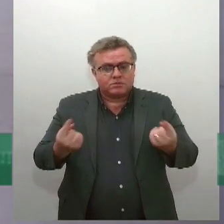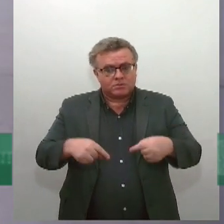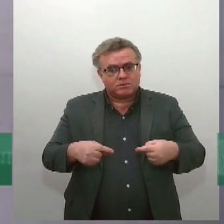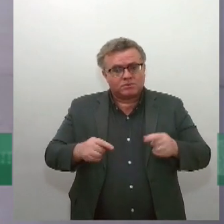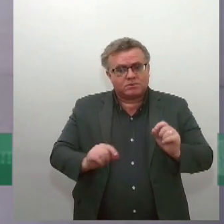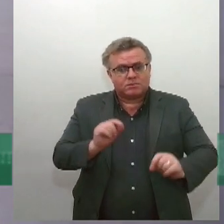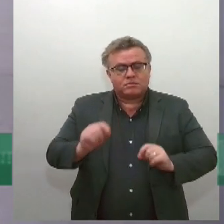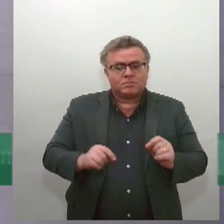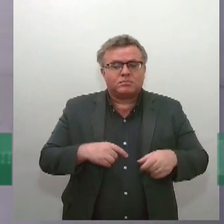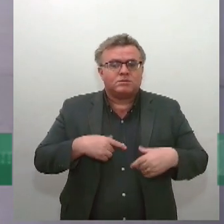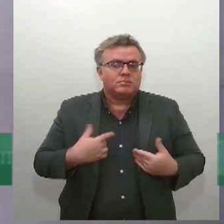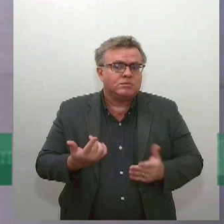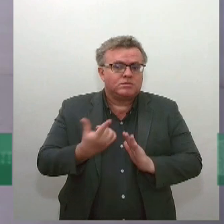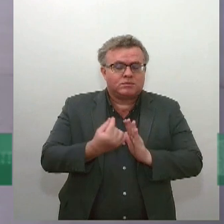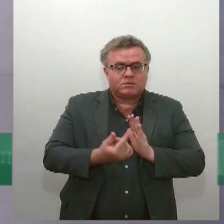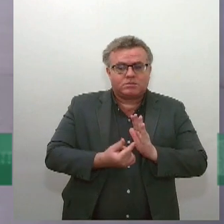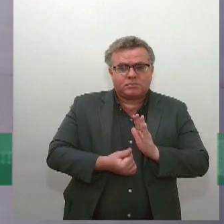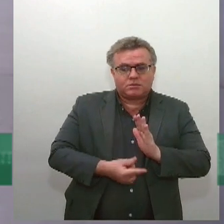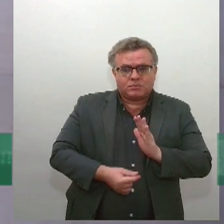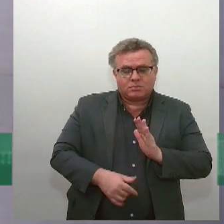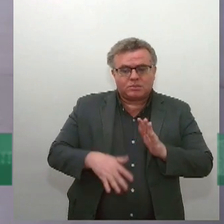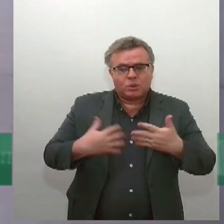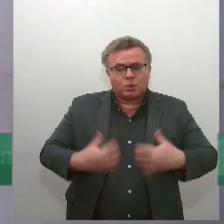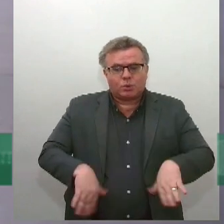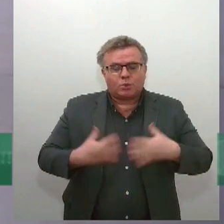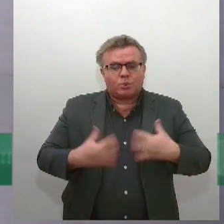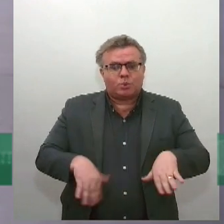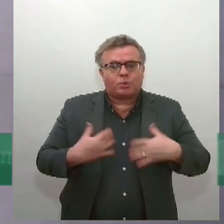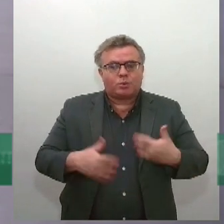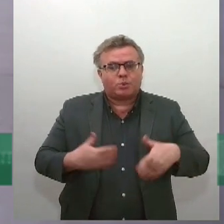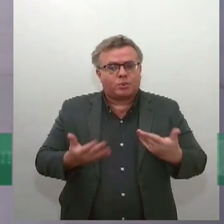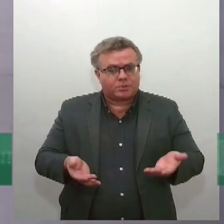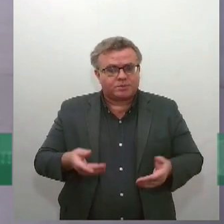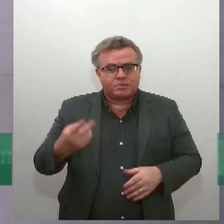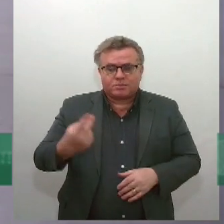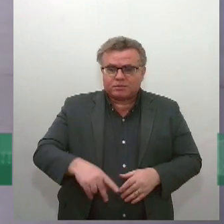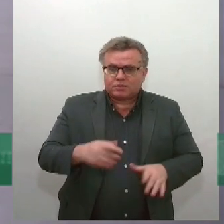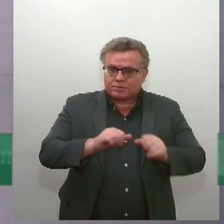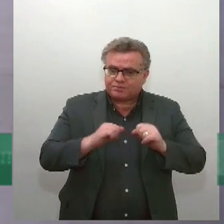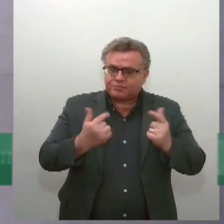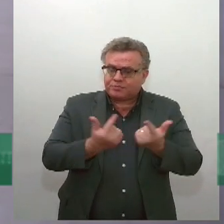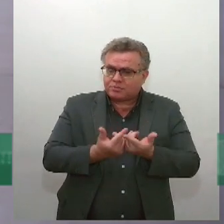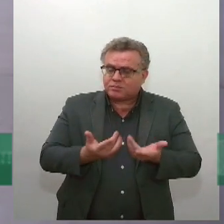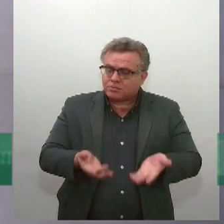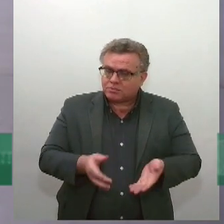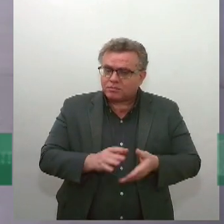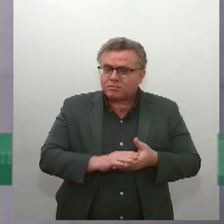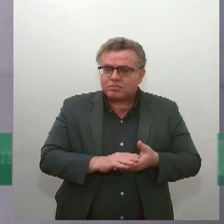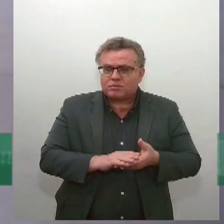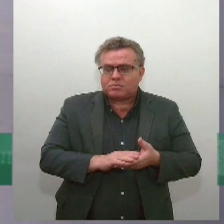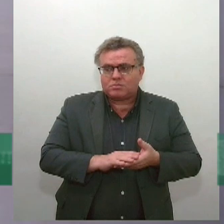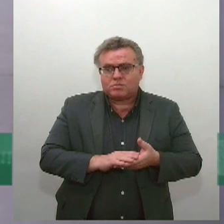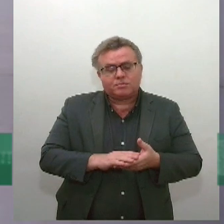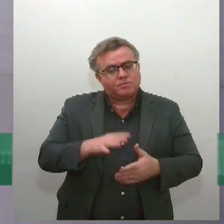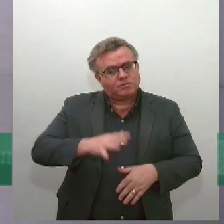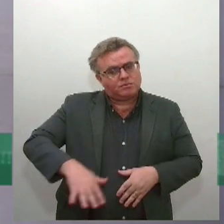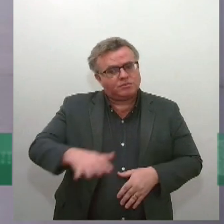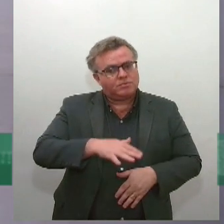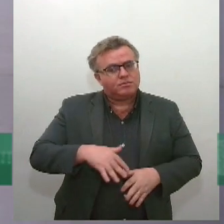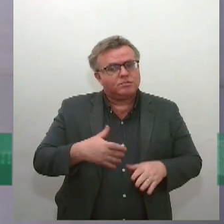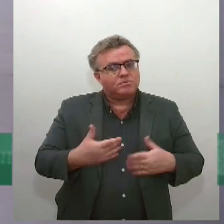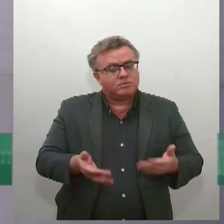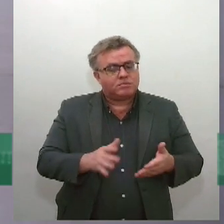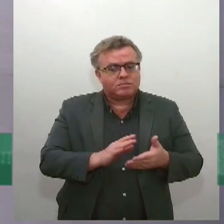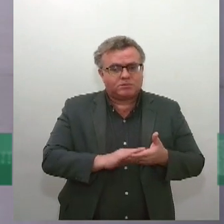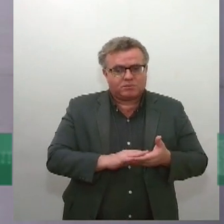cresceu para domínio do legislativo ao longo do tempo. Houve também períodos em que, digamos assim, alguns